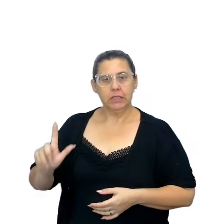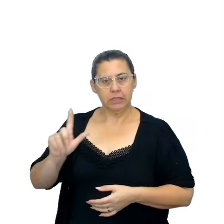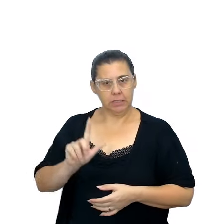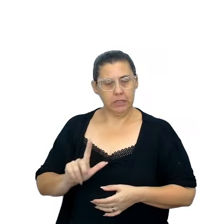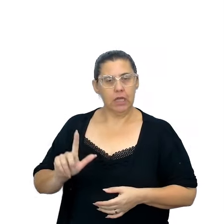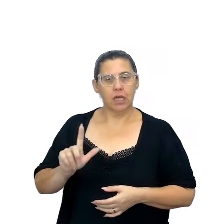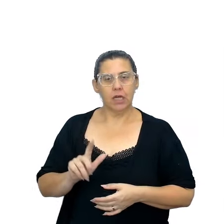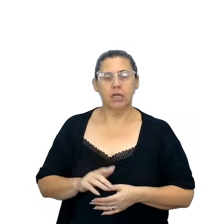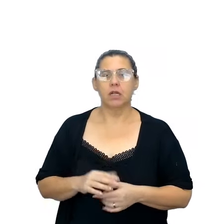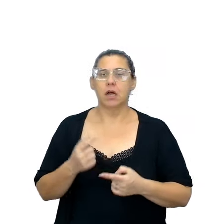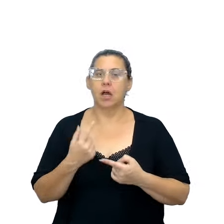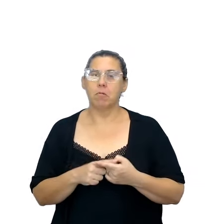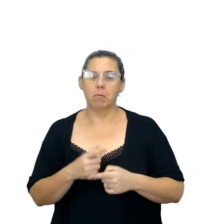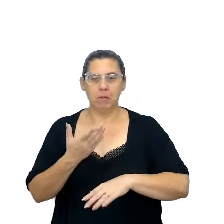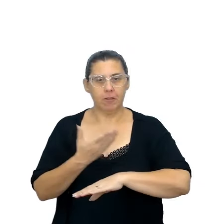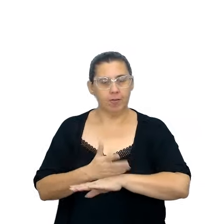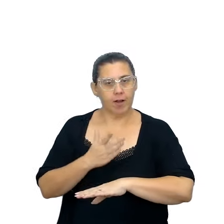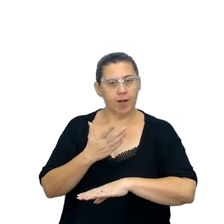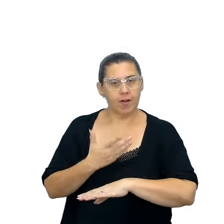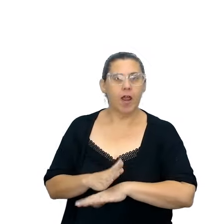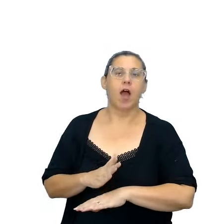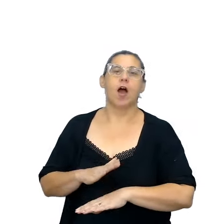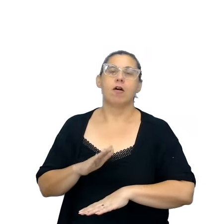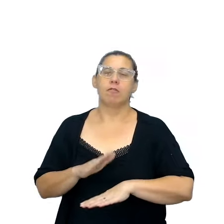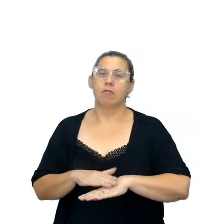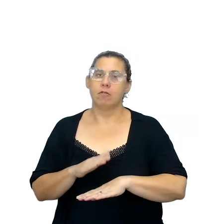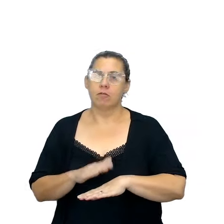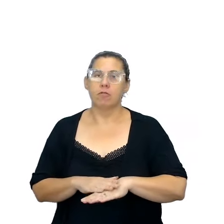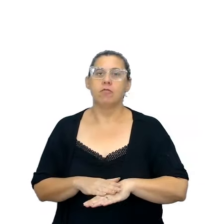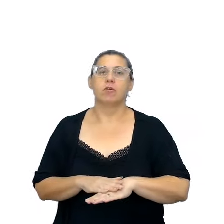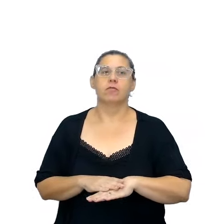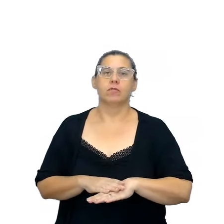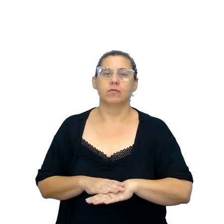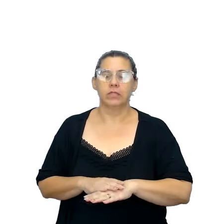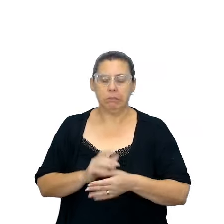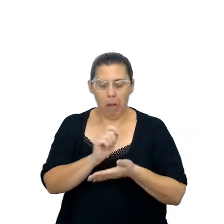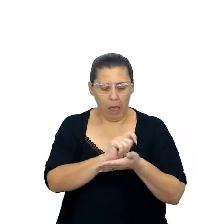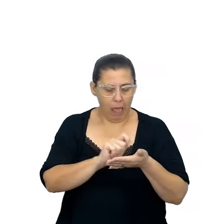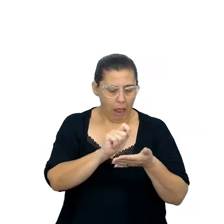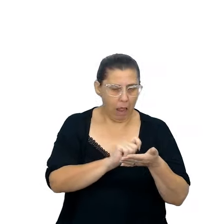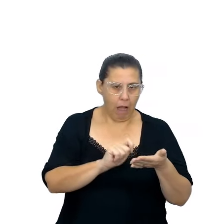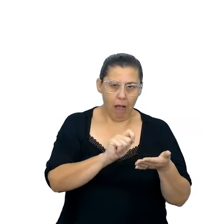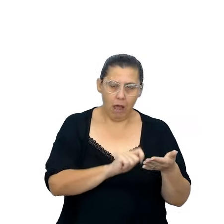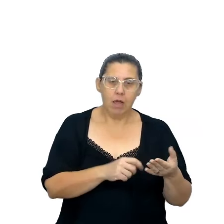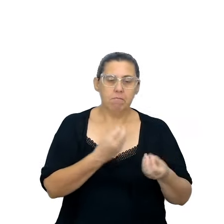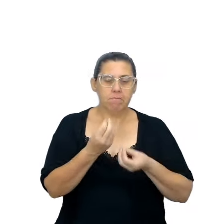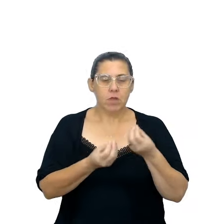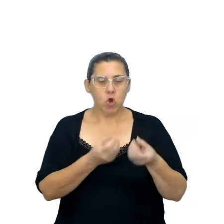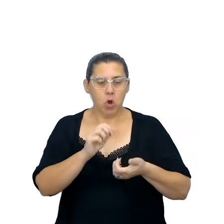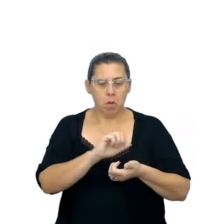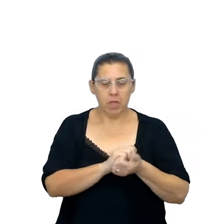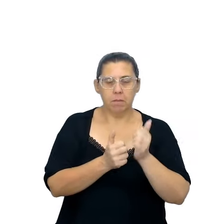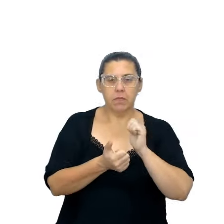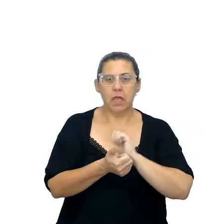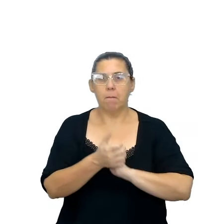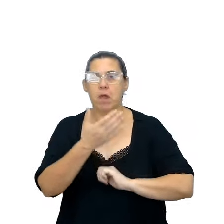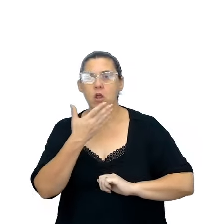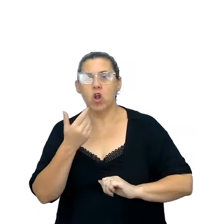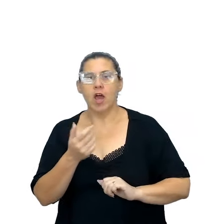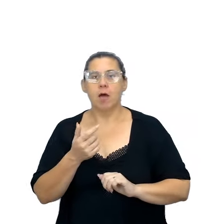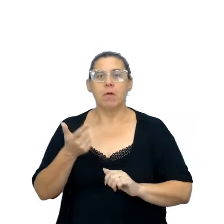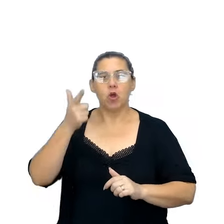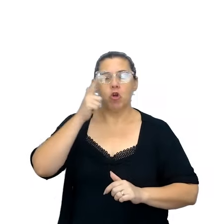vão ali ter que ensaiar, fazer as suas rubricas, né, para como se possa ali fazer mesmo uma peça